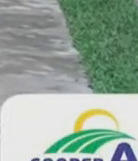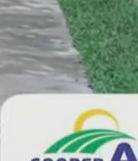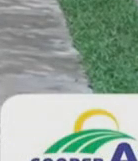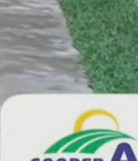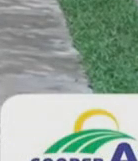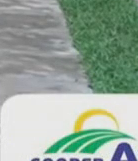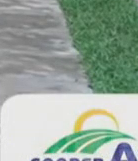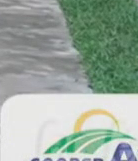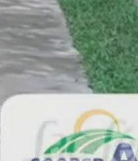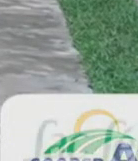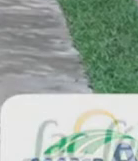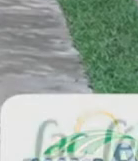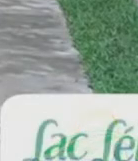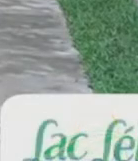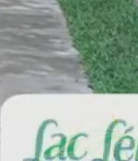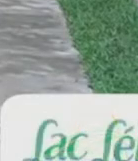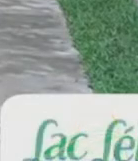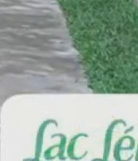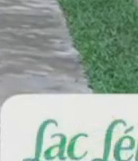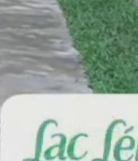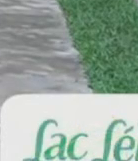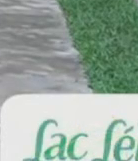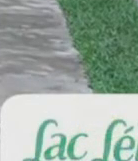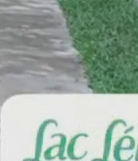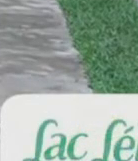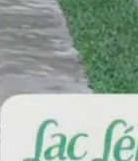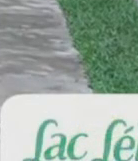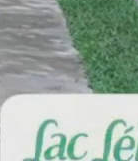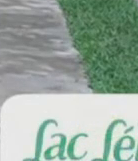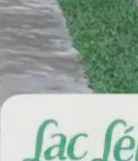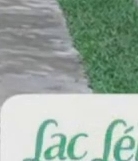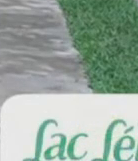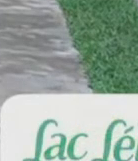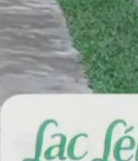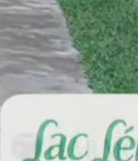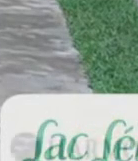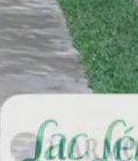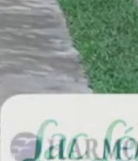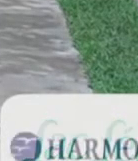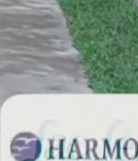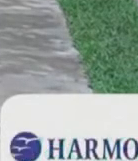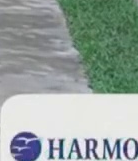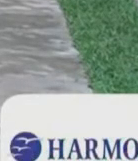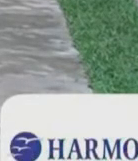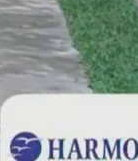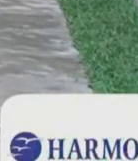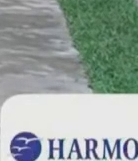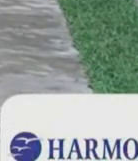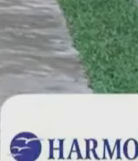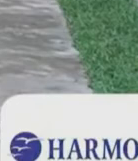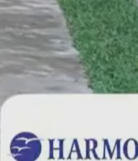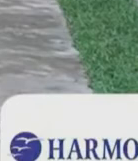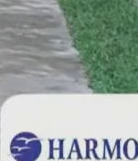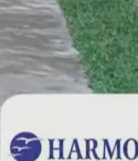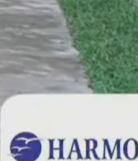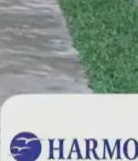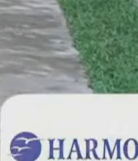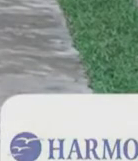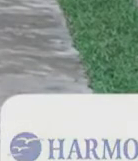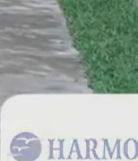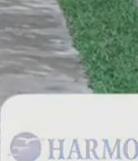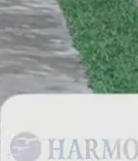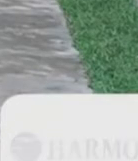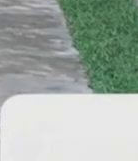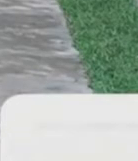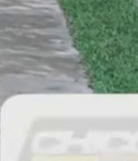como é que é para os pais ter uma filha que vai disputar o campeonato sul-americano vestindo as